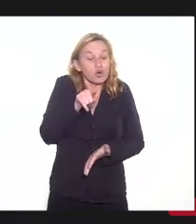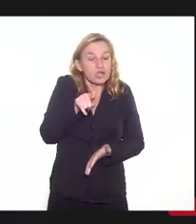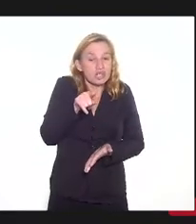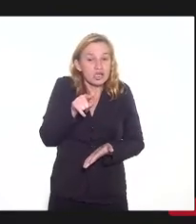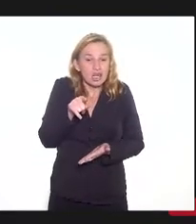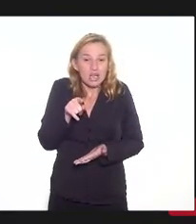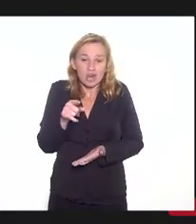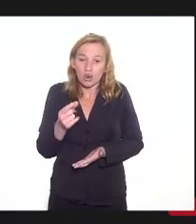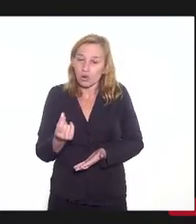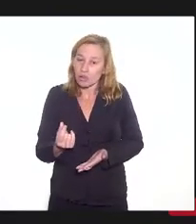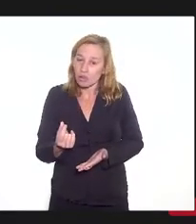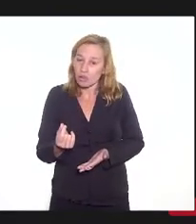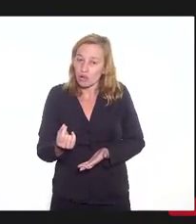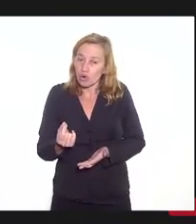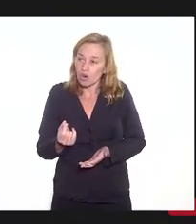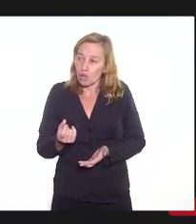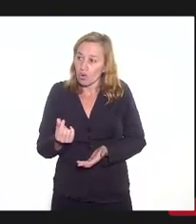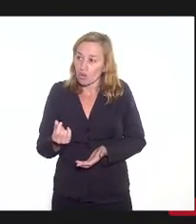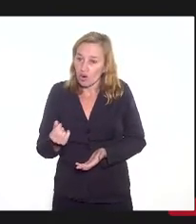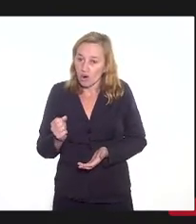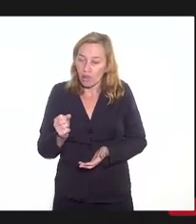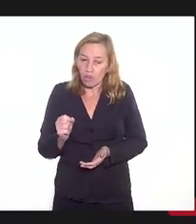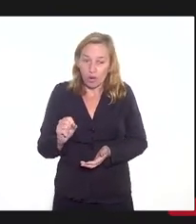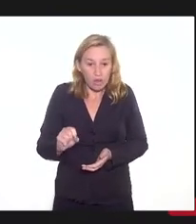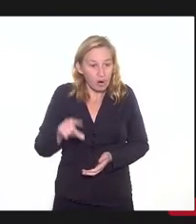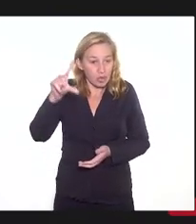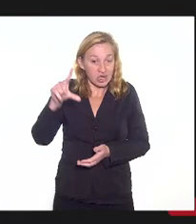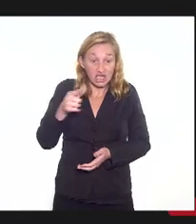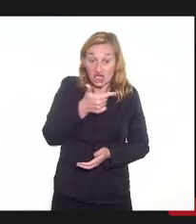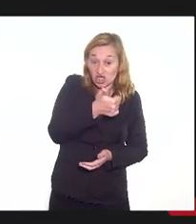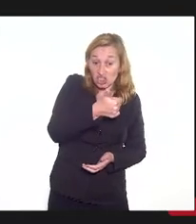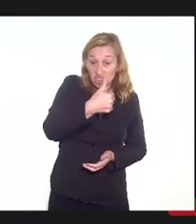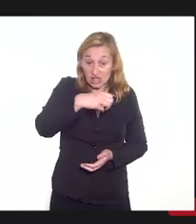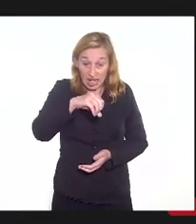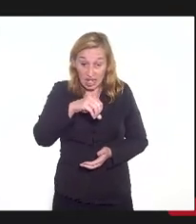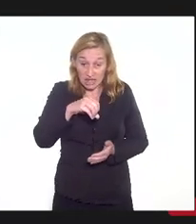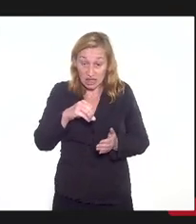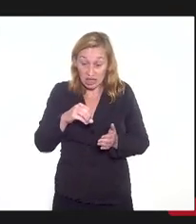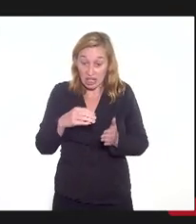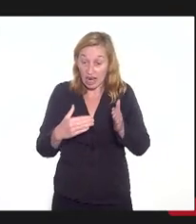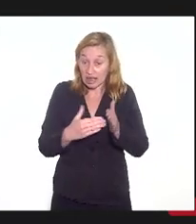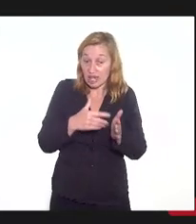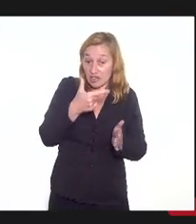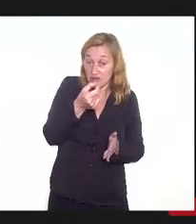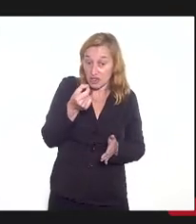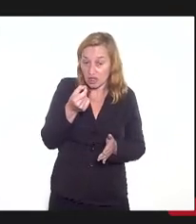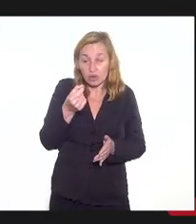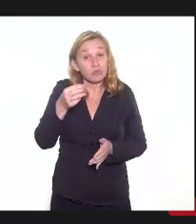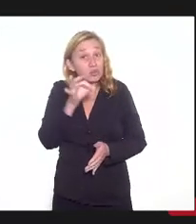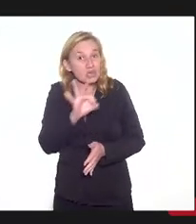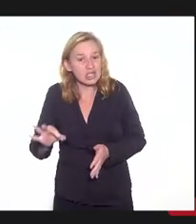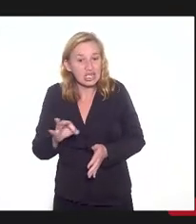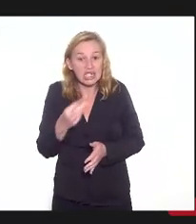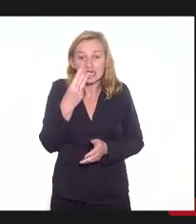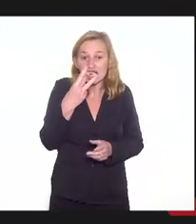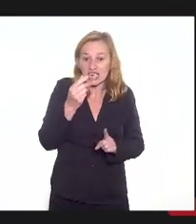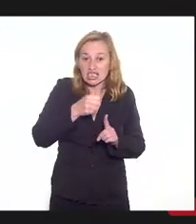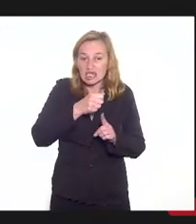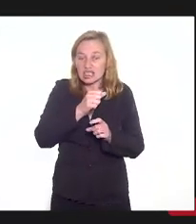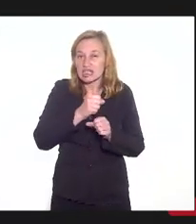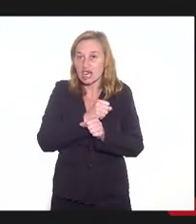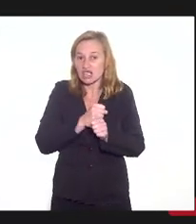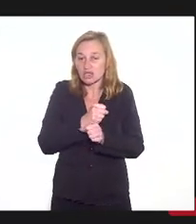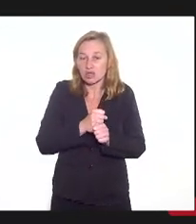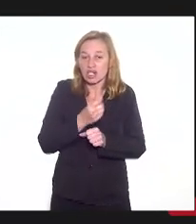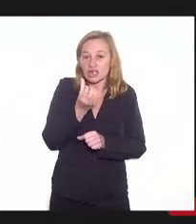o FOT de 10% para 20% em três anos a 6,66